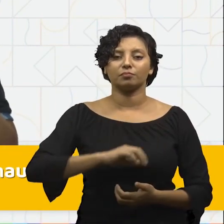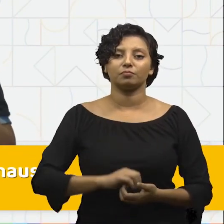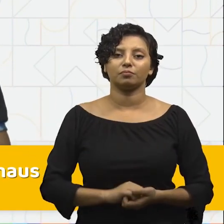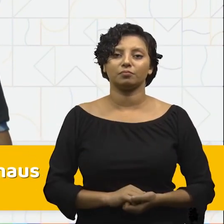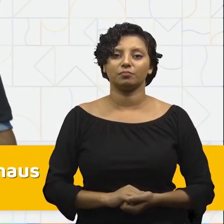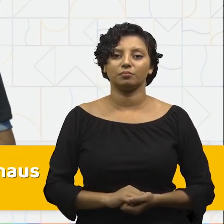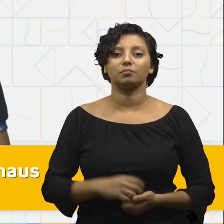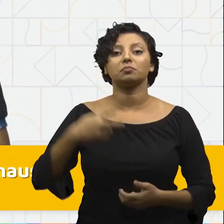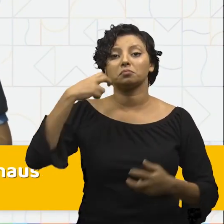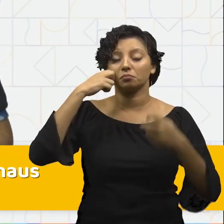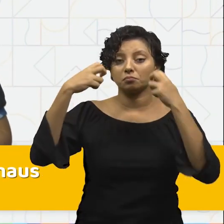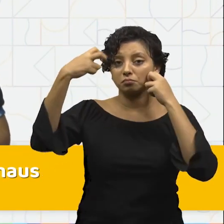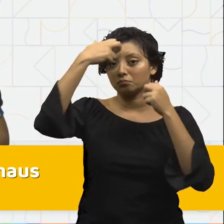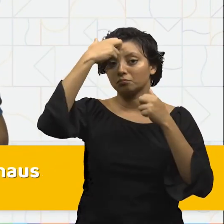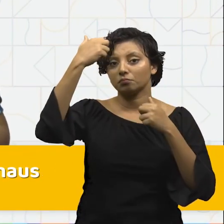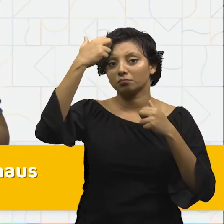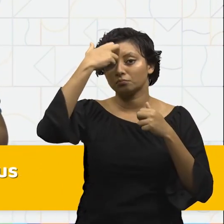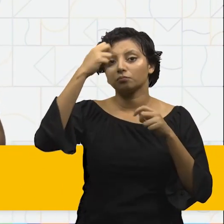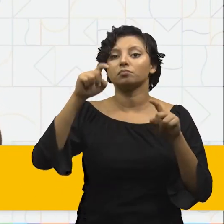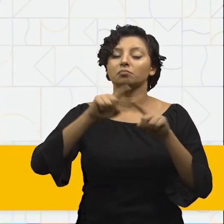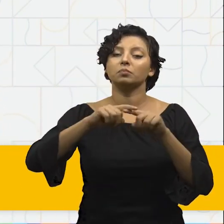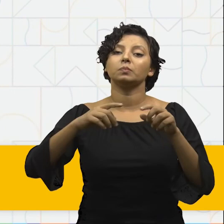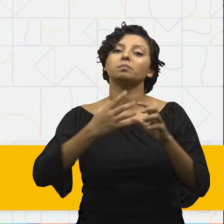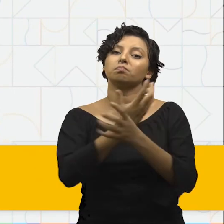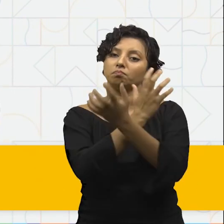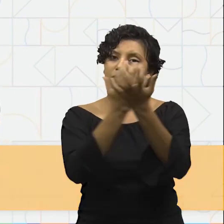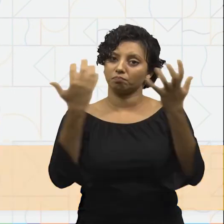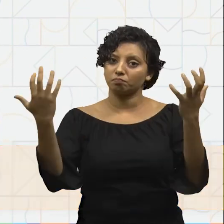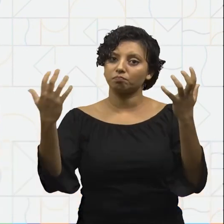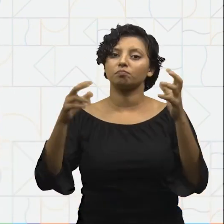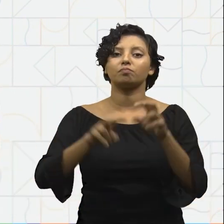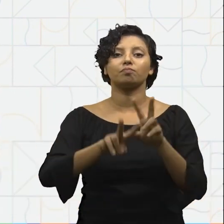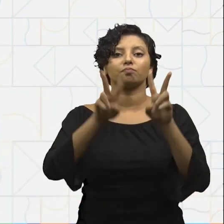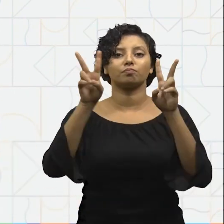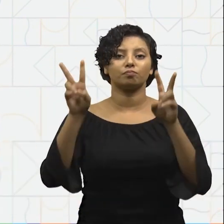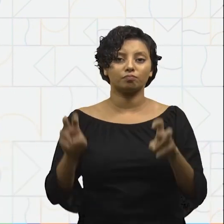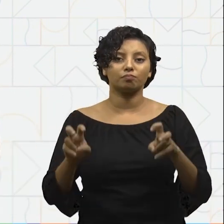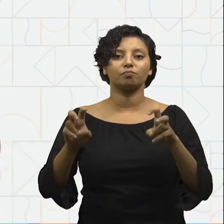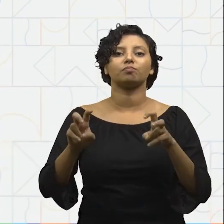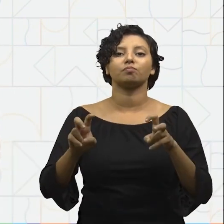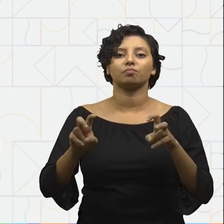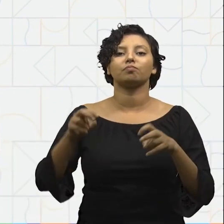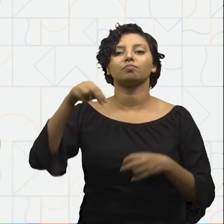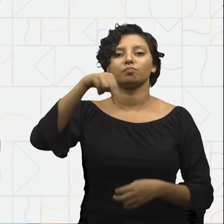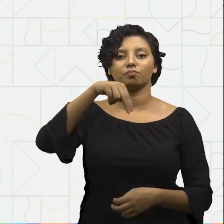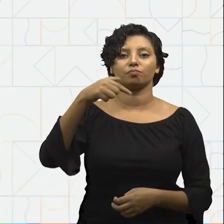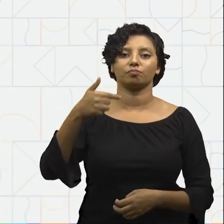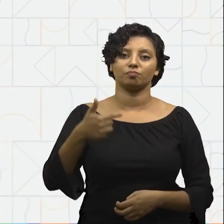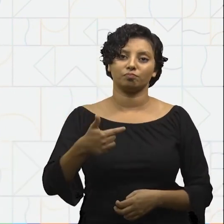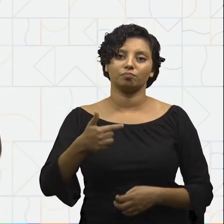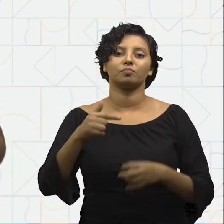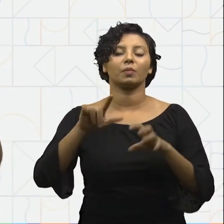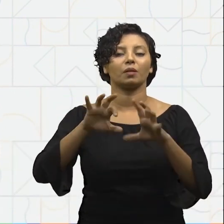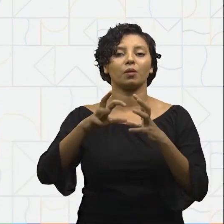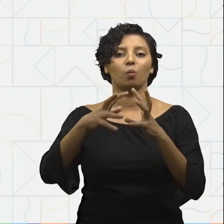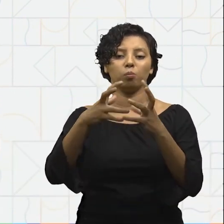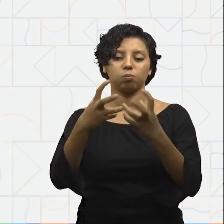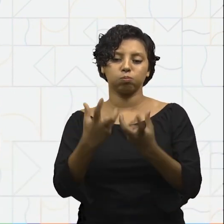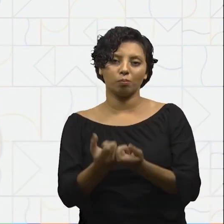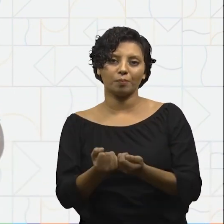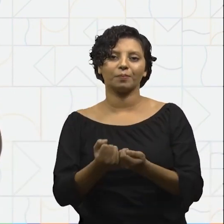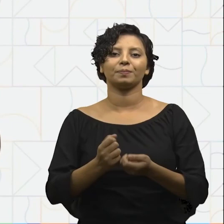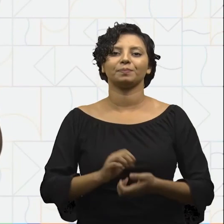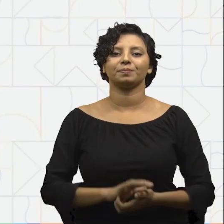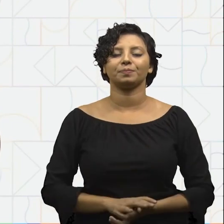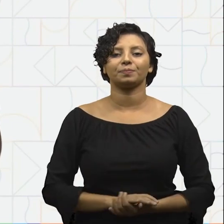toxina botulínica. E do meio ambiente, quando falamos no ciclo do nitrogênio e decomposição da matéria